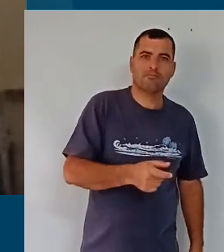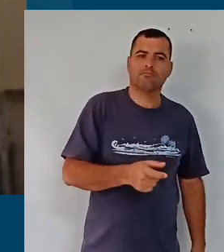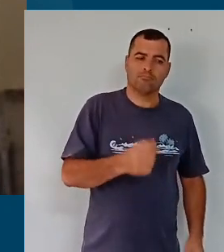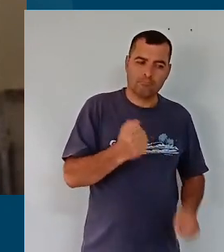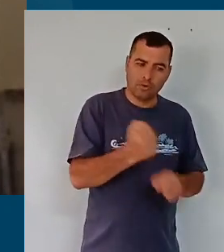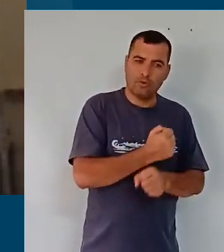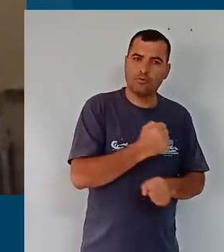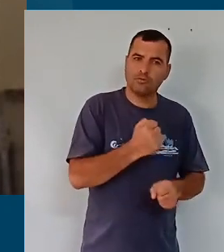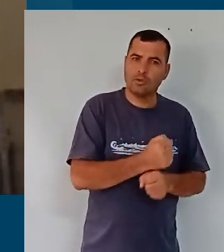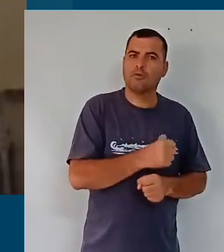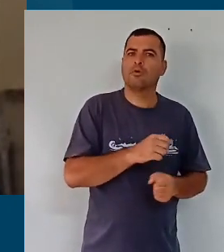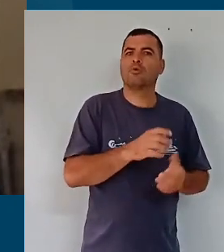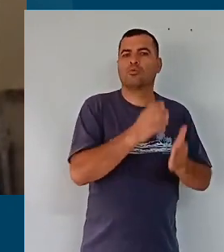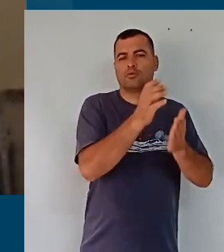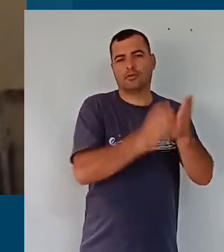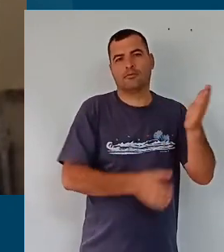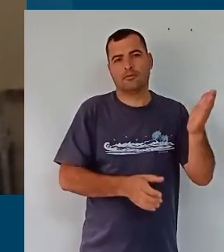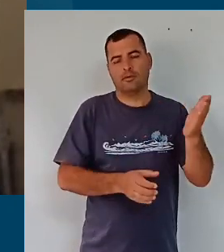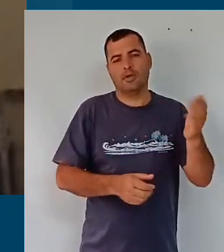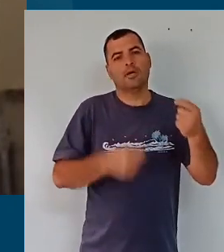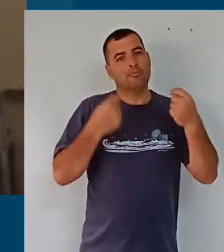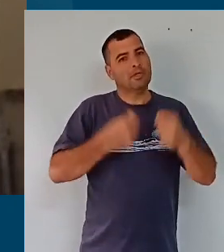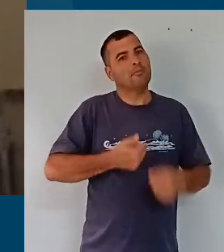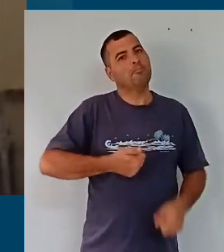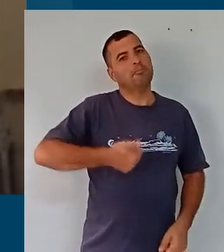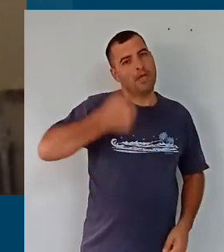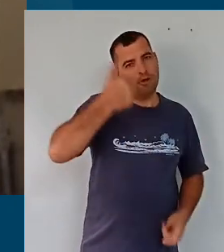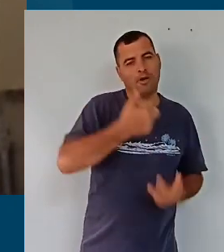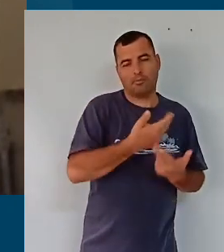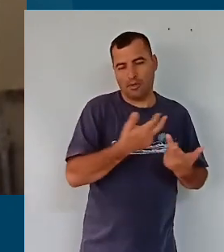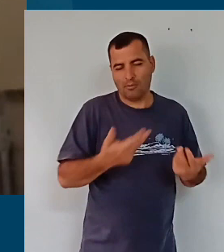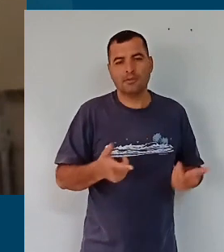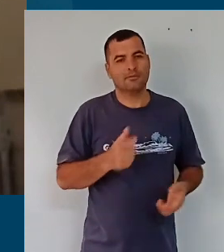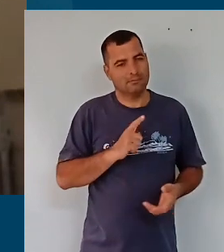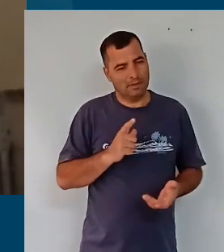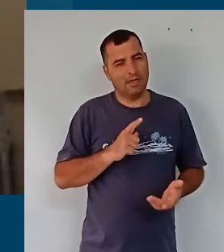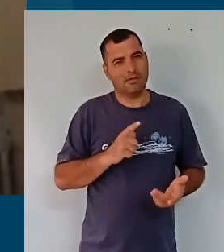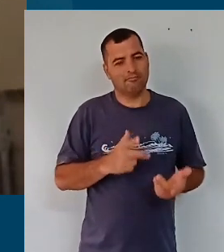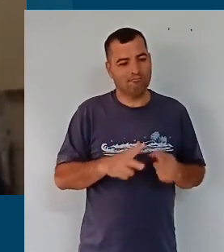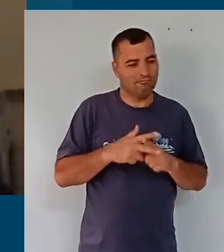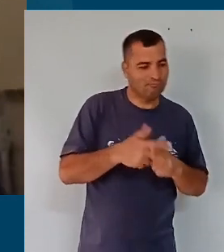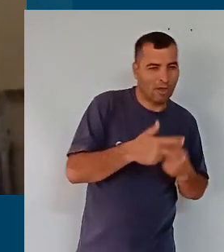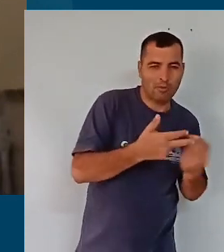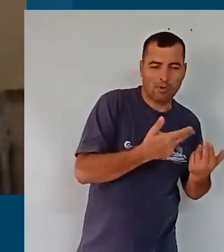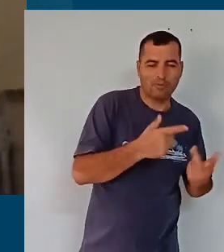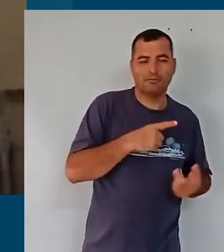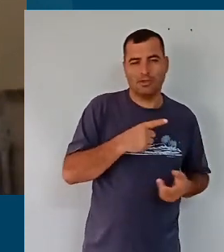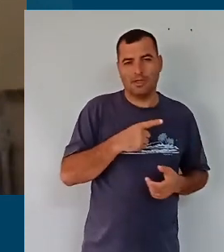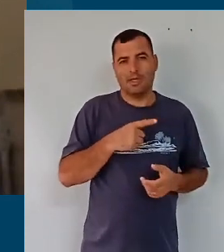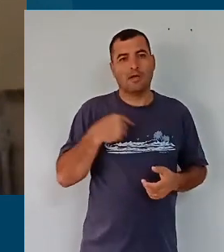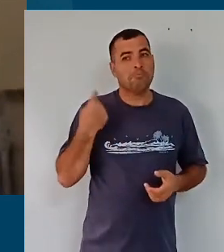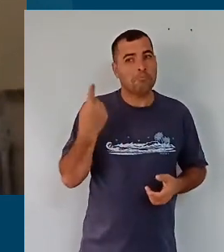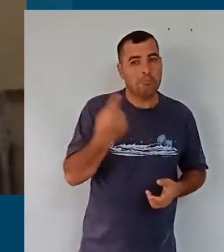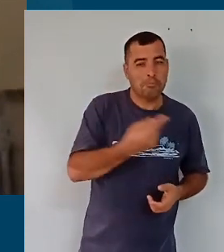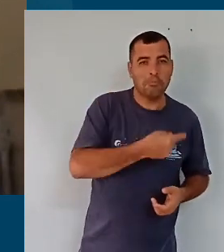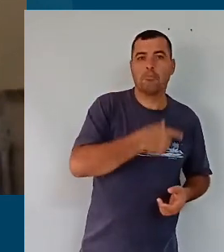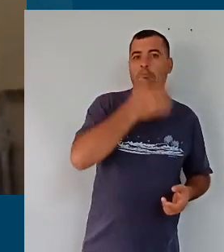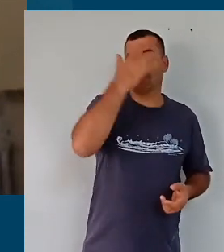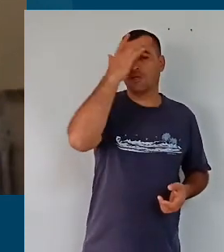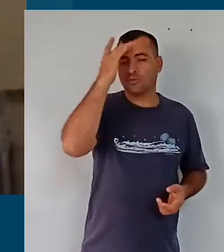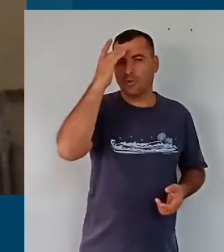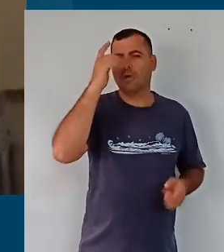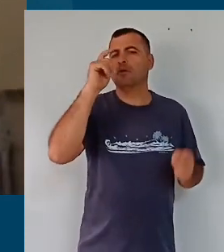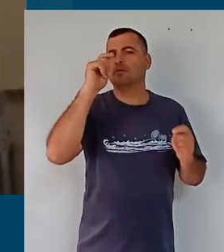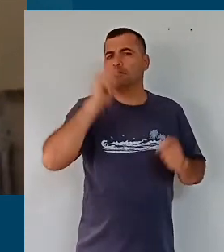Sabemos que muitas coisas precisam ser melhoradas, mas sabemos também que muitas pessoas têm reconhecido o próprio